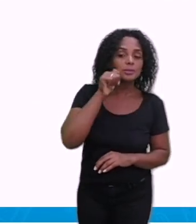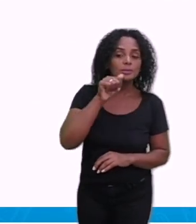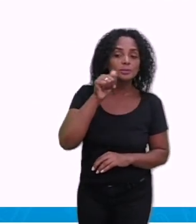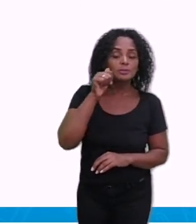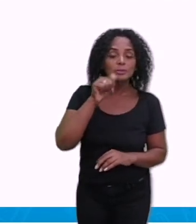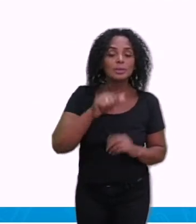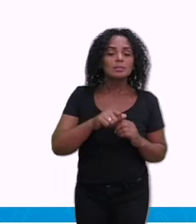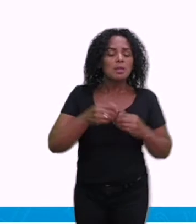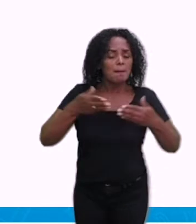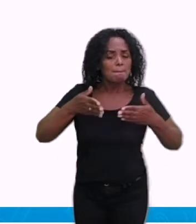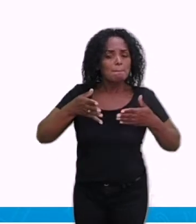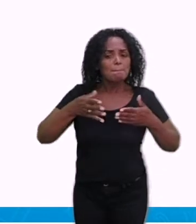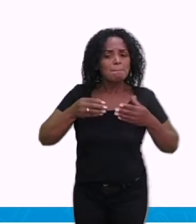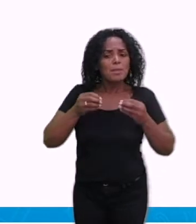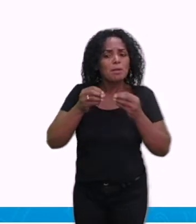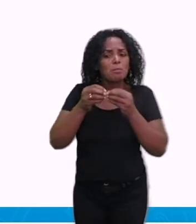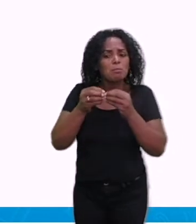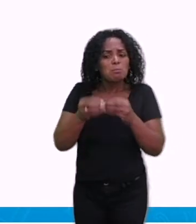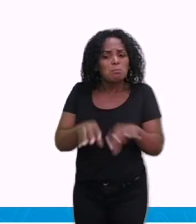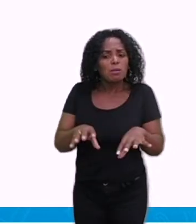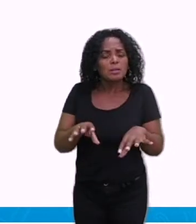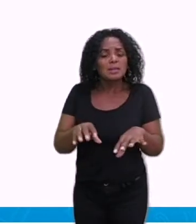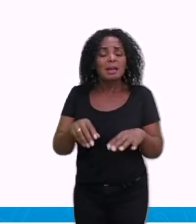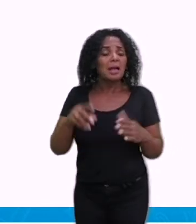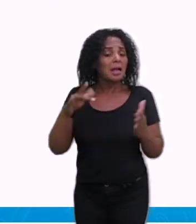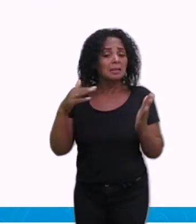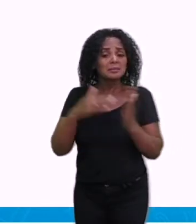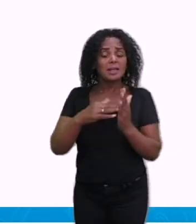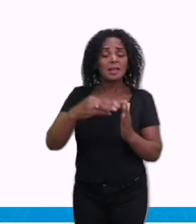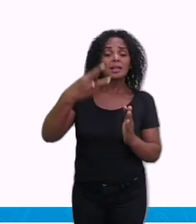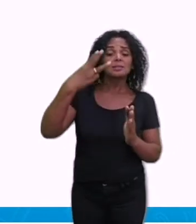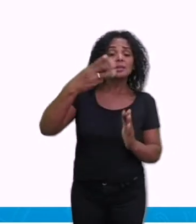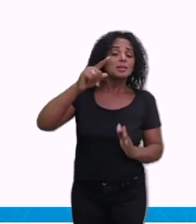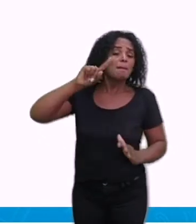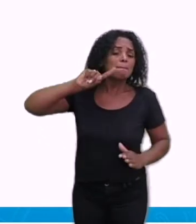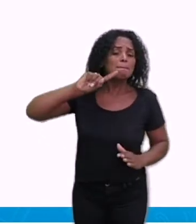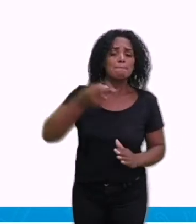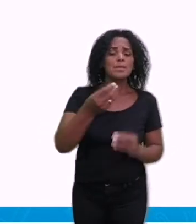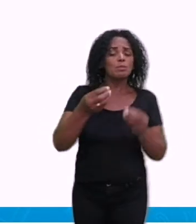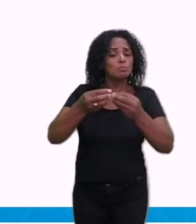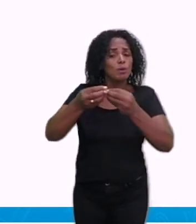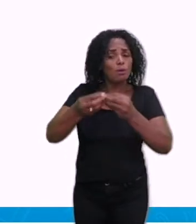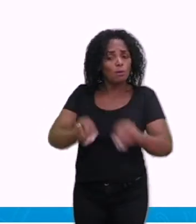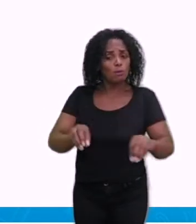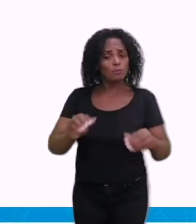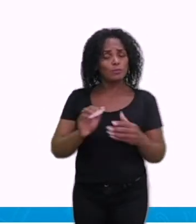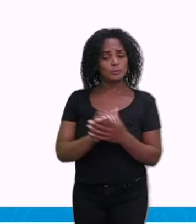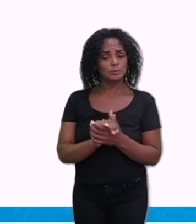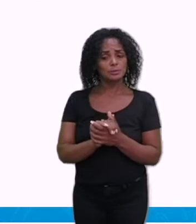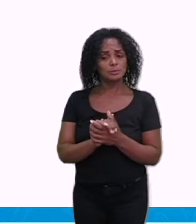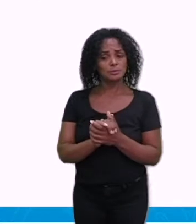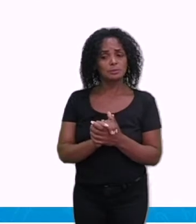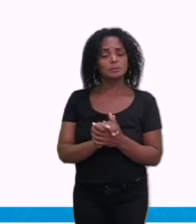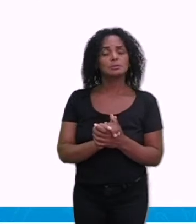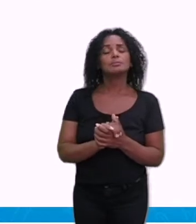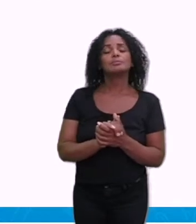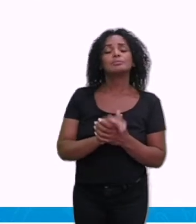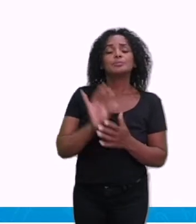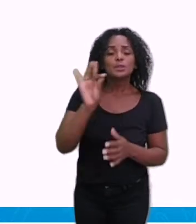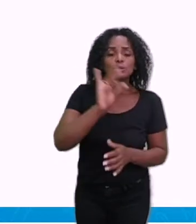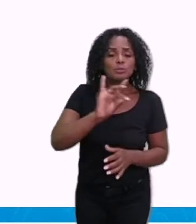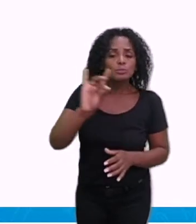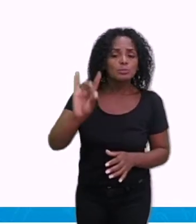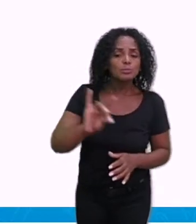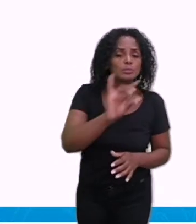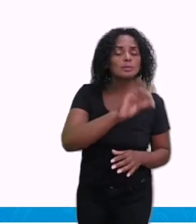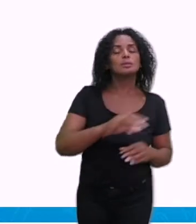três mil ovos no ciclo reprodutivo dela todo. E esse mosquito, ele pode durar aí de